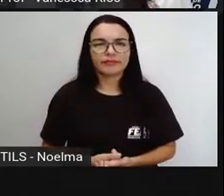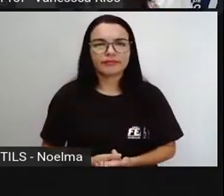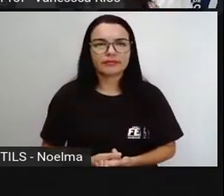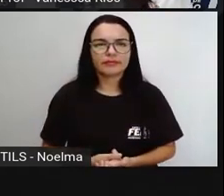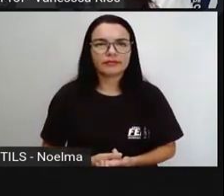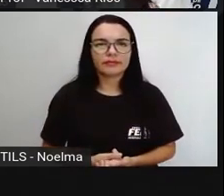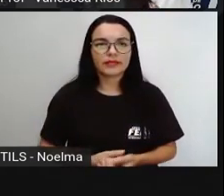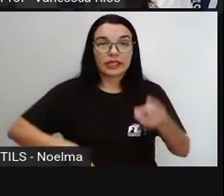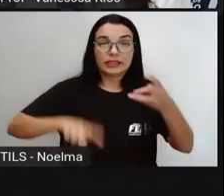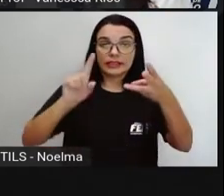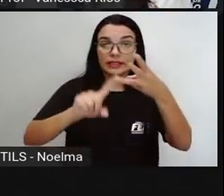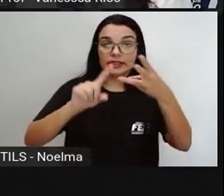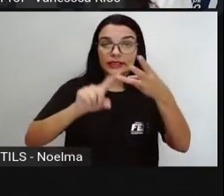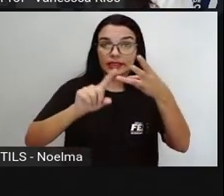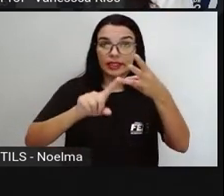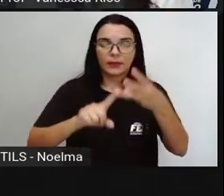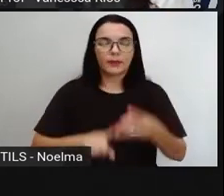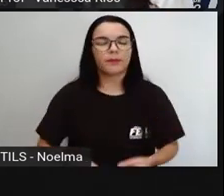volta.